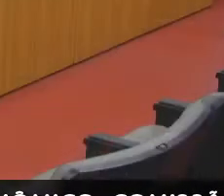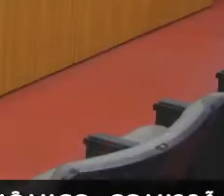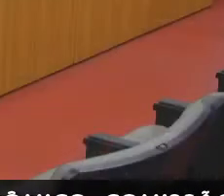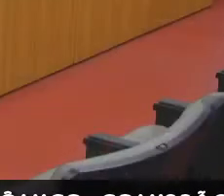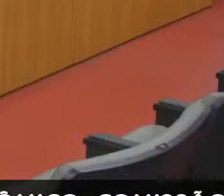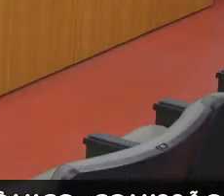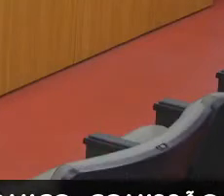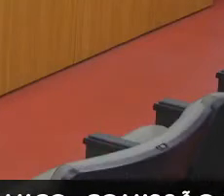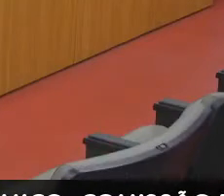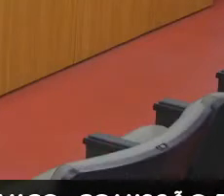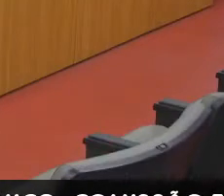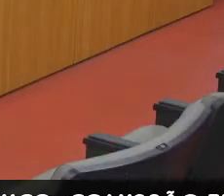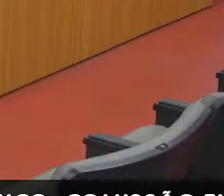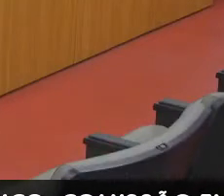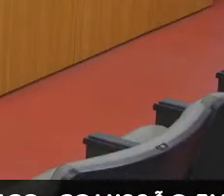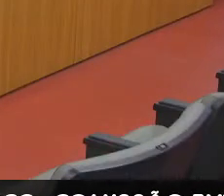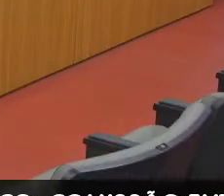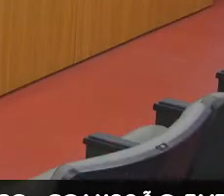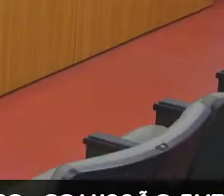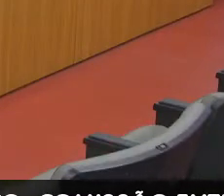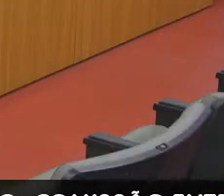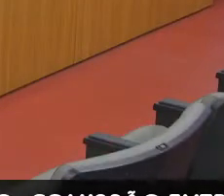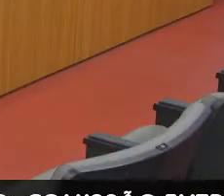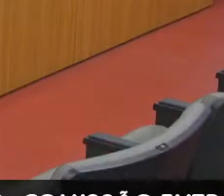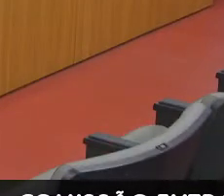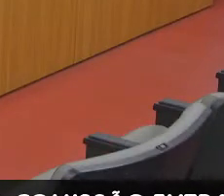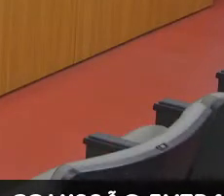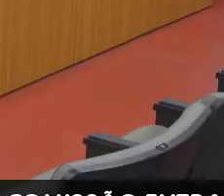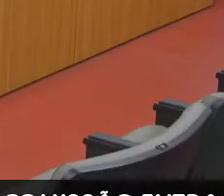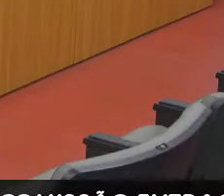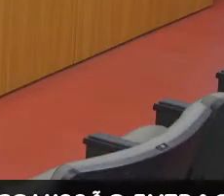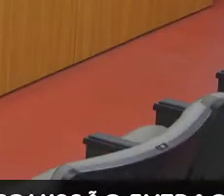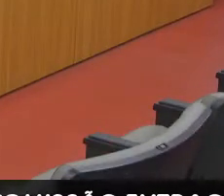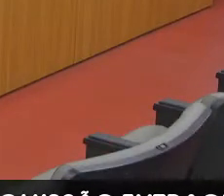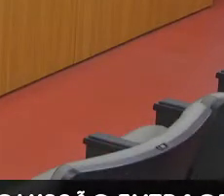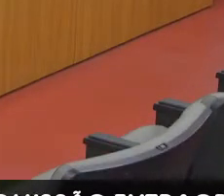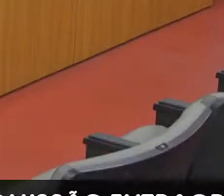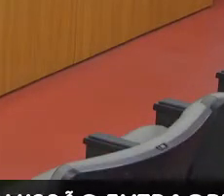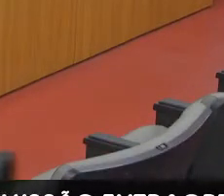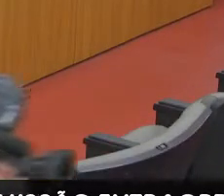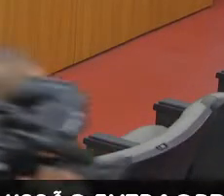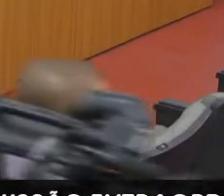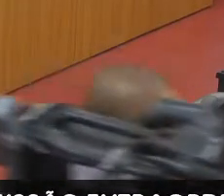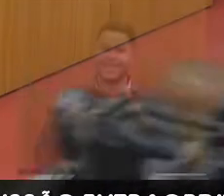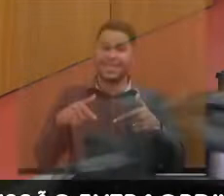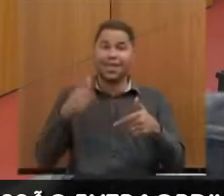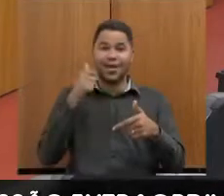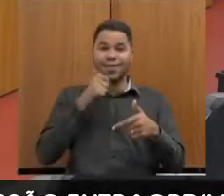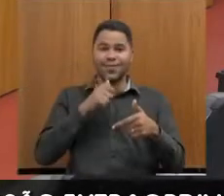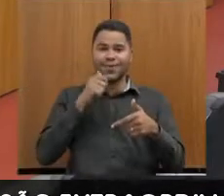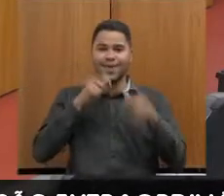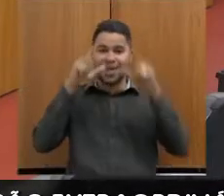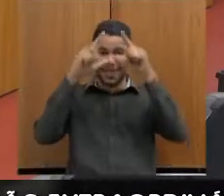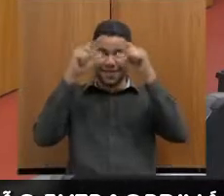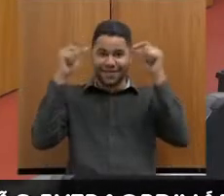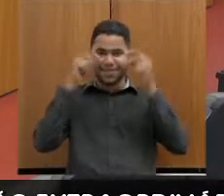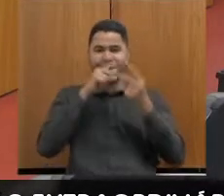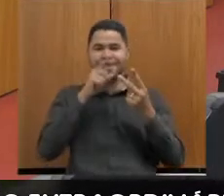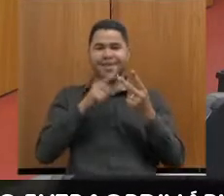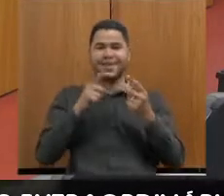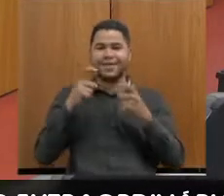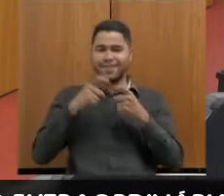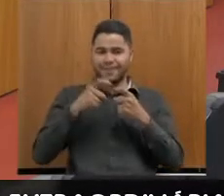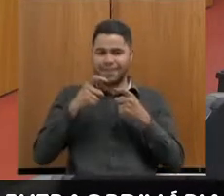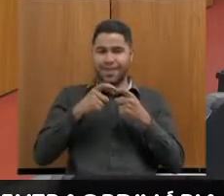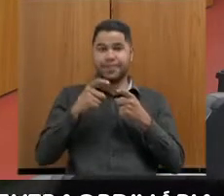E isso, também deixando aqui para agradecer o ato heróico das enfermeiras e dos médicos que,